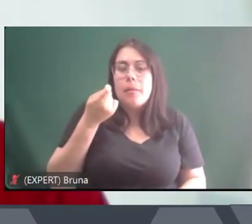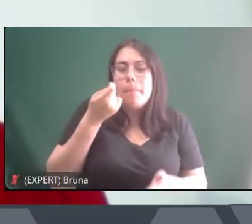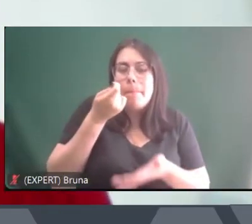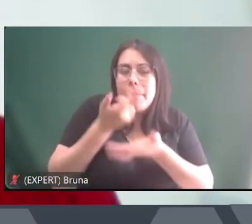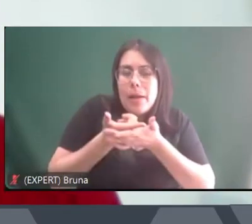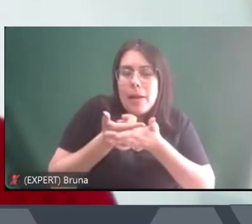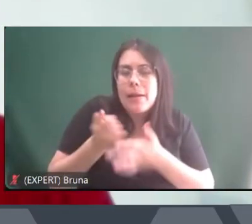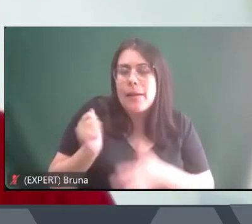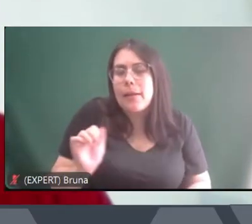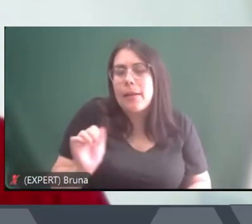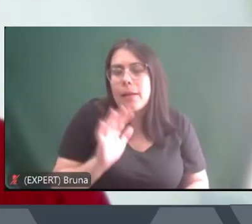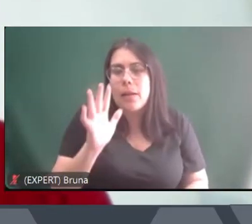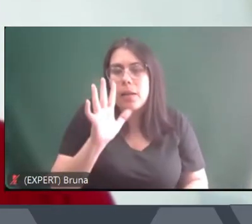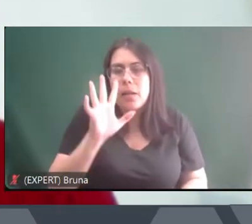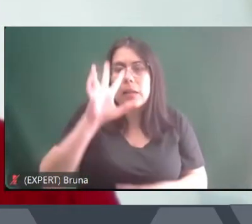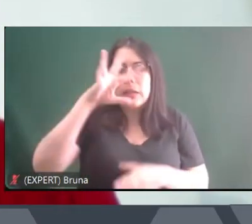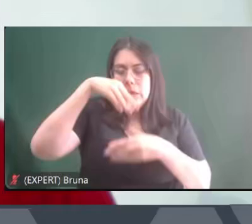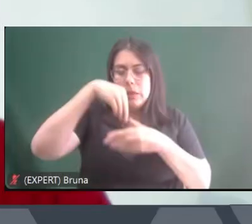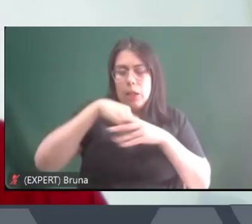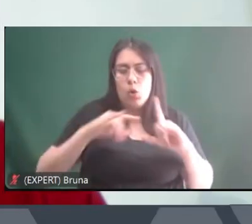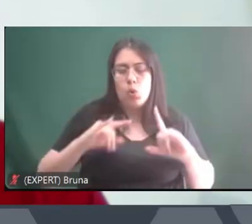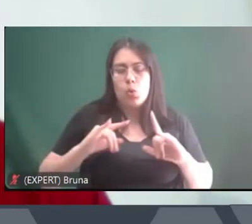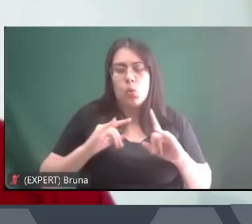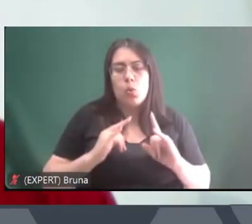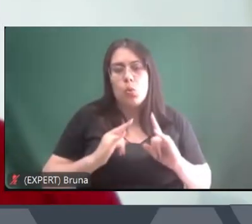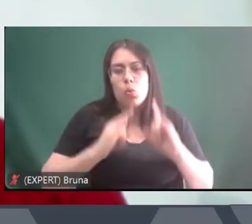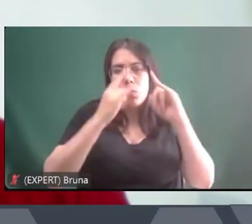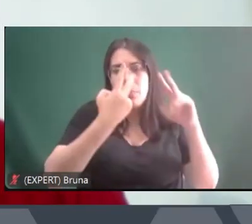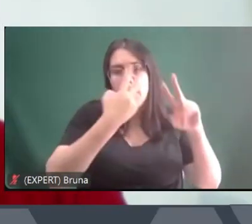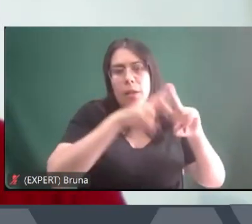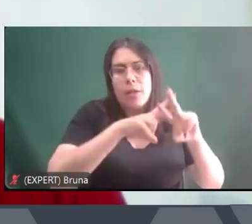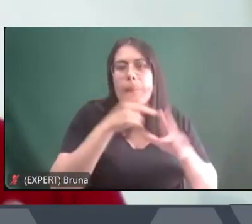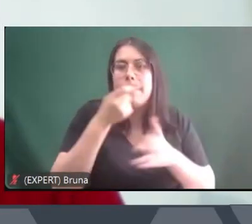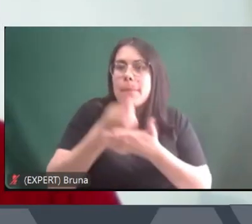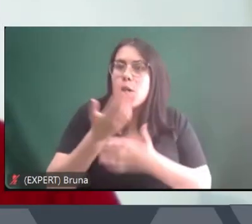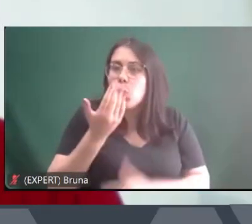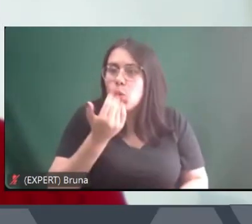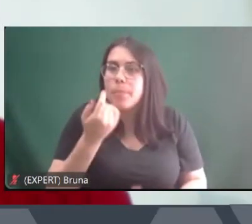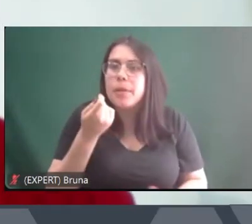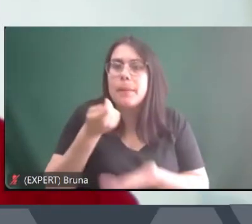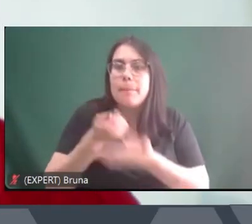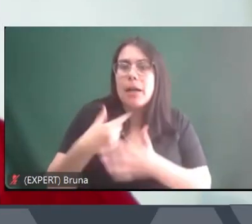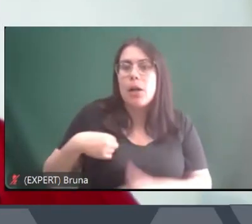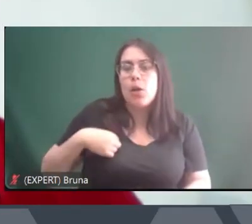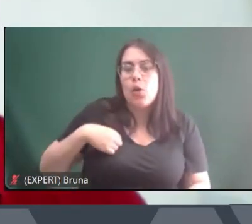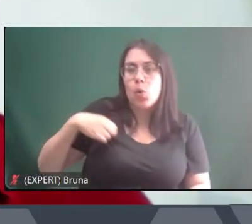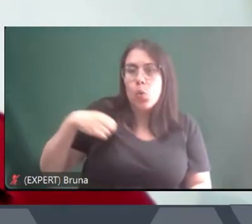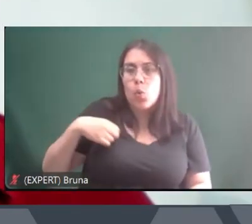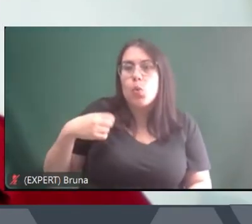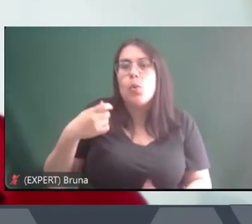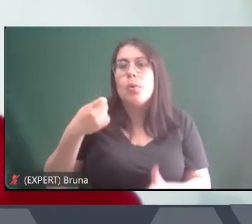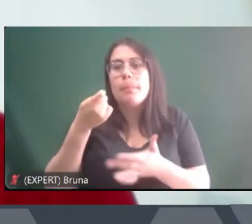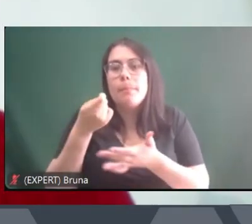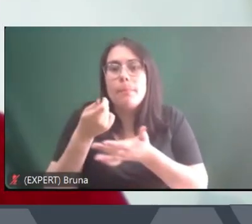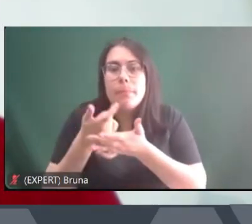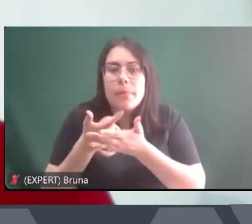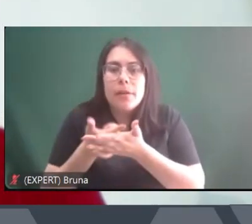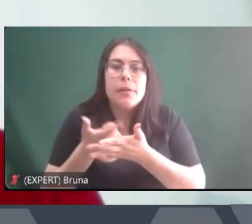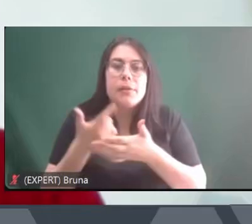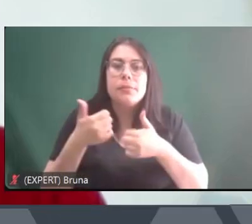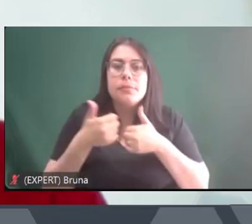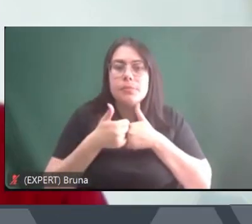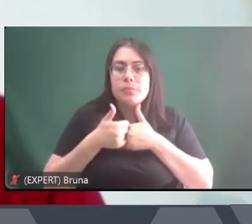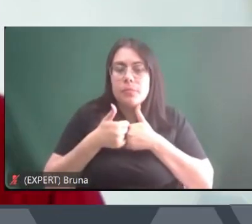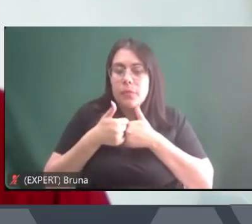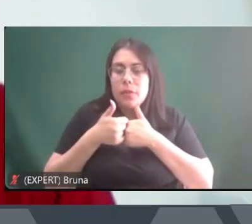o interior dos presídios porque você tem que pagar comida você tem que pagar roupa inclusive acompanhar o processo de execução